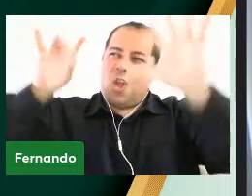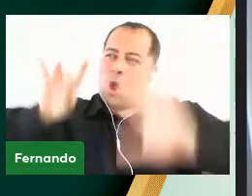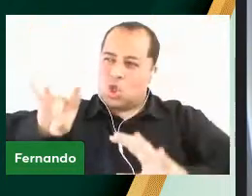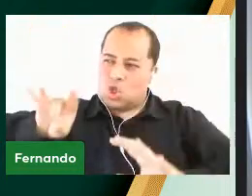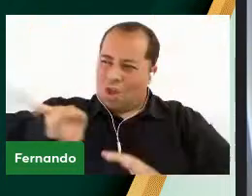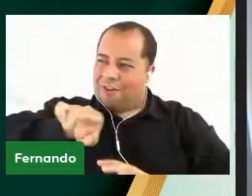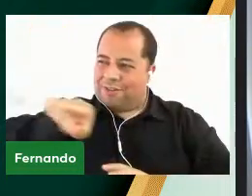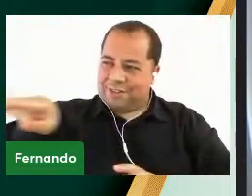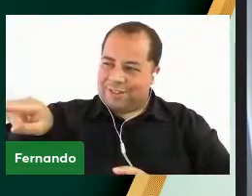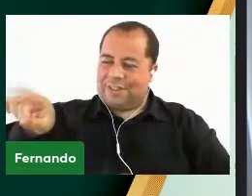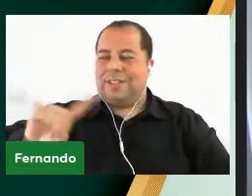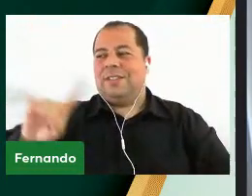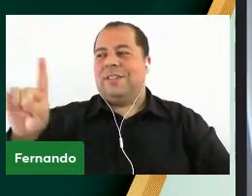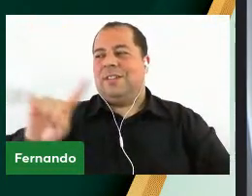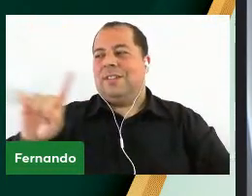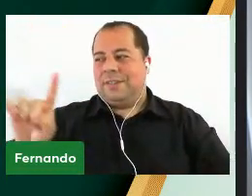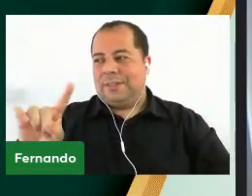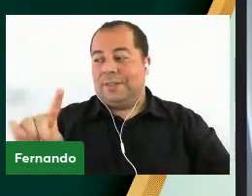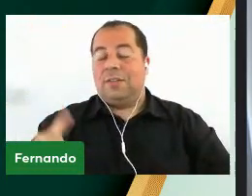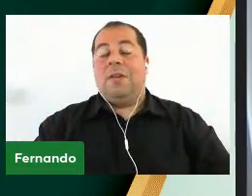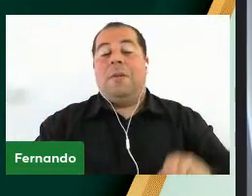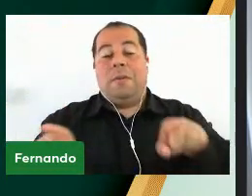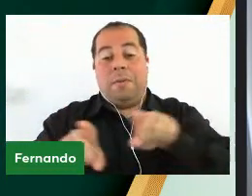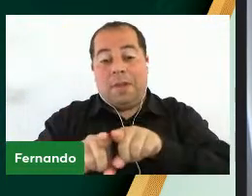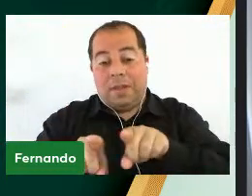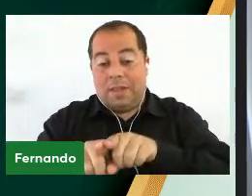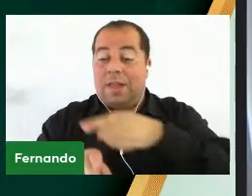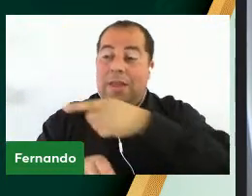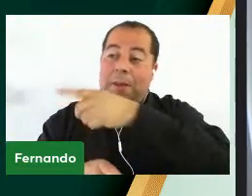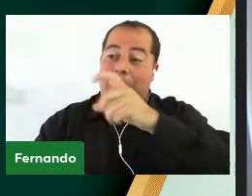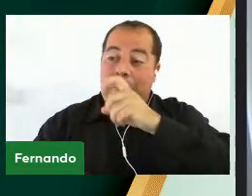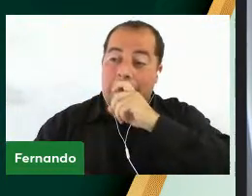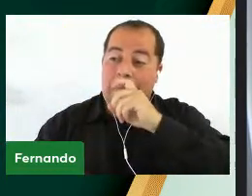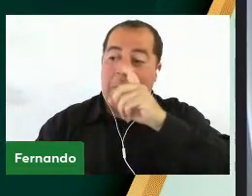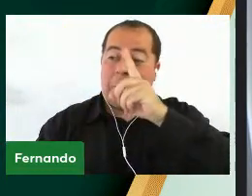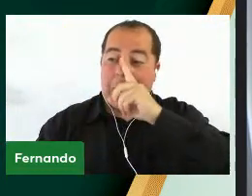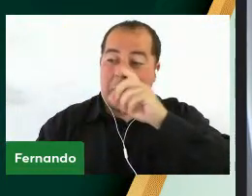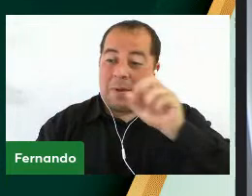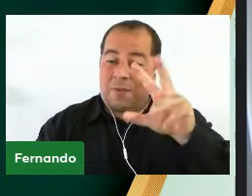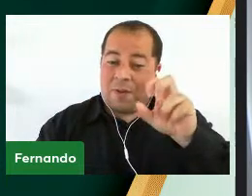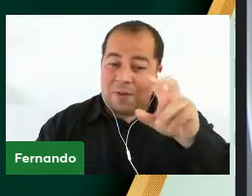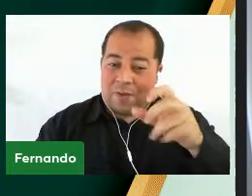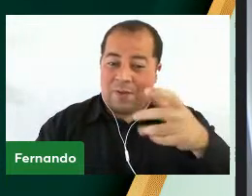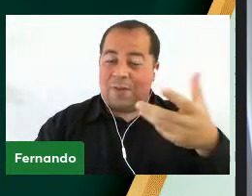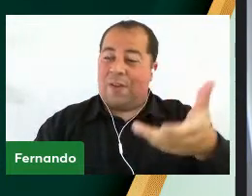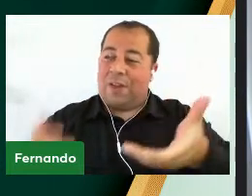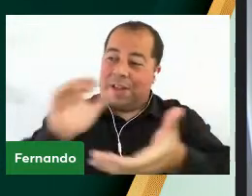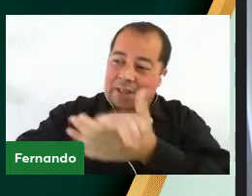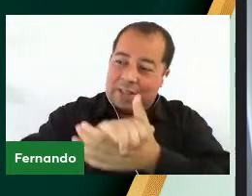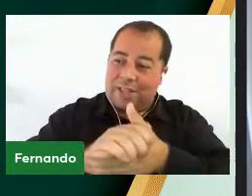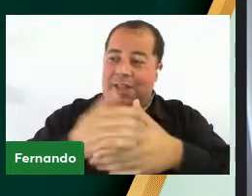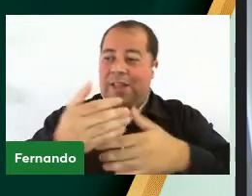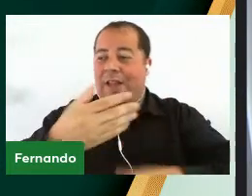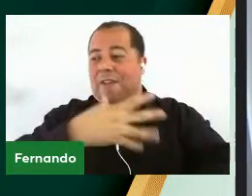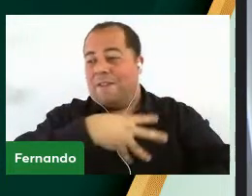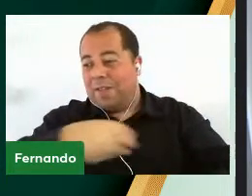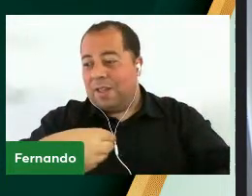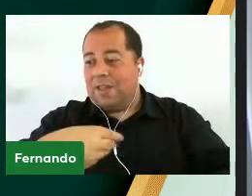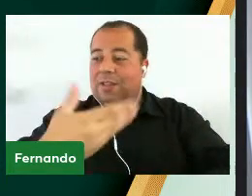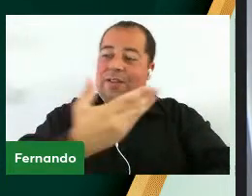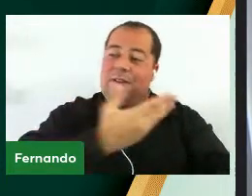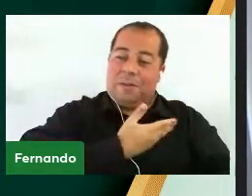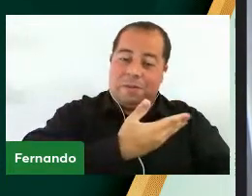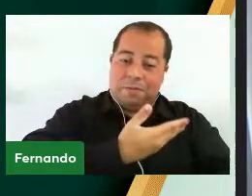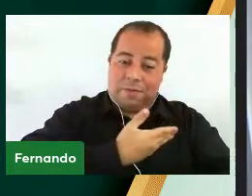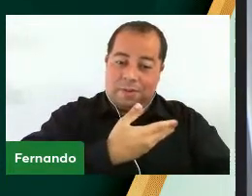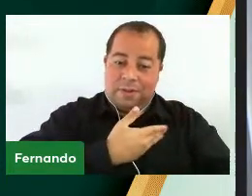formados E formadas Mas também De seus pais Avós Cônjuges Filhos E amigos Uma